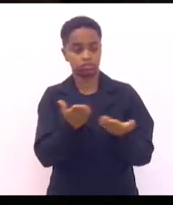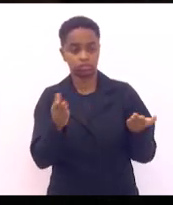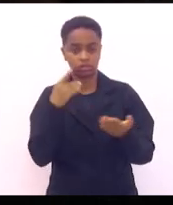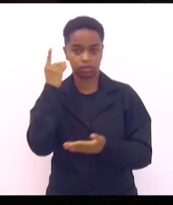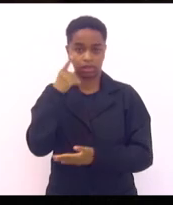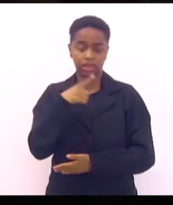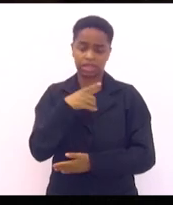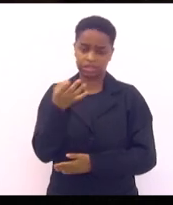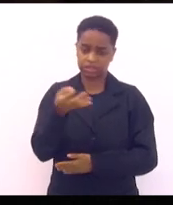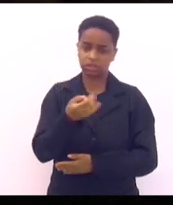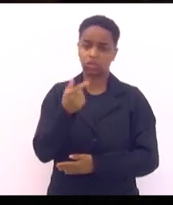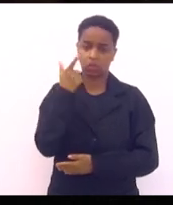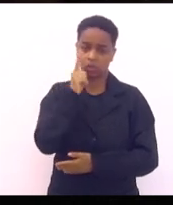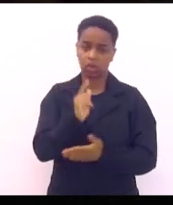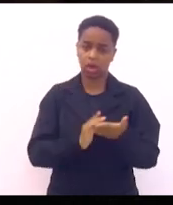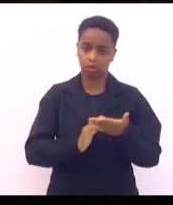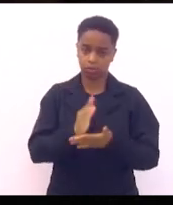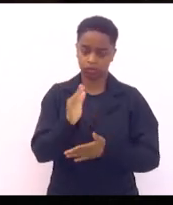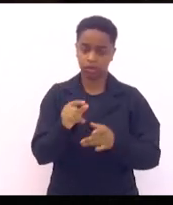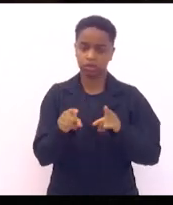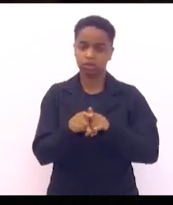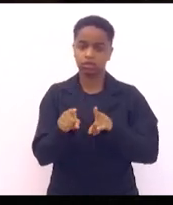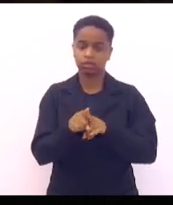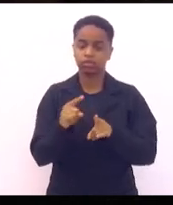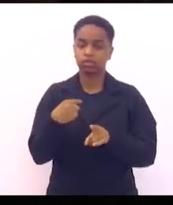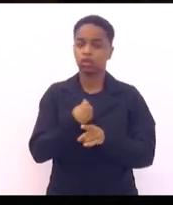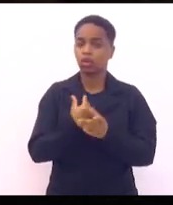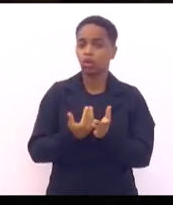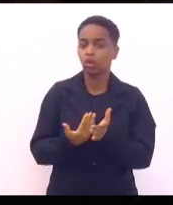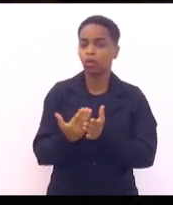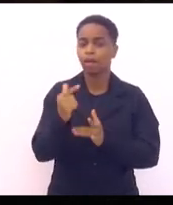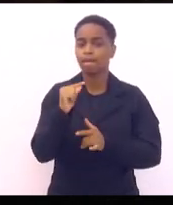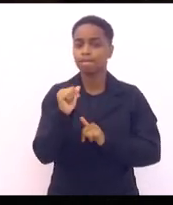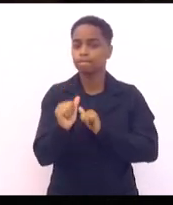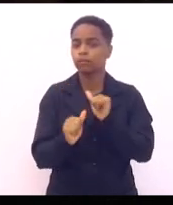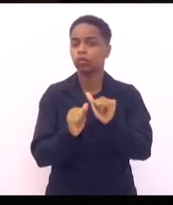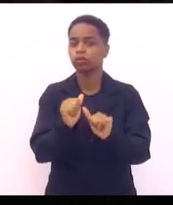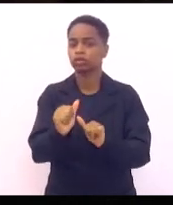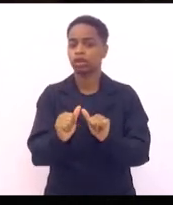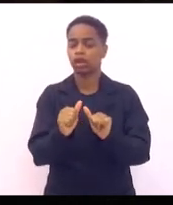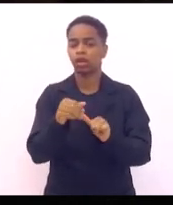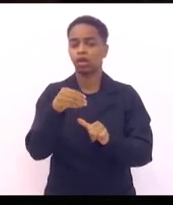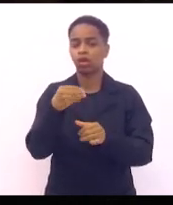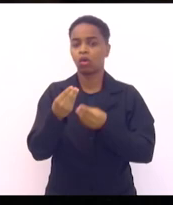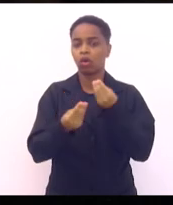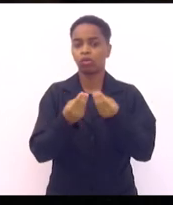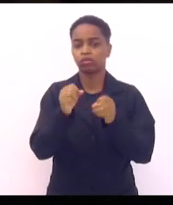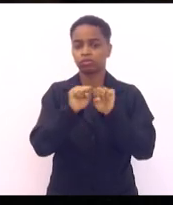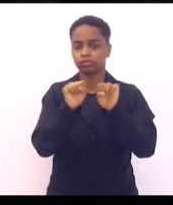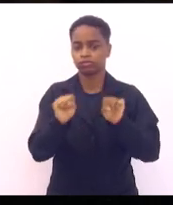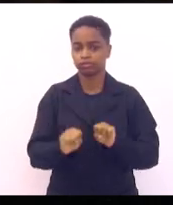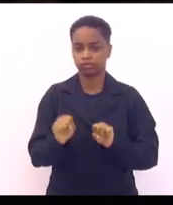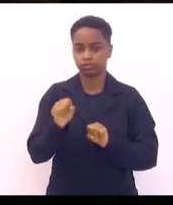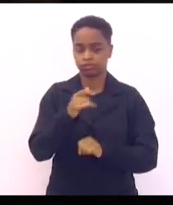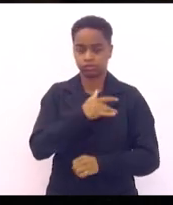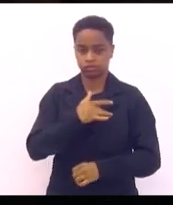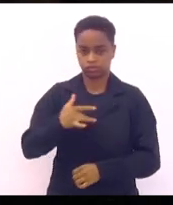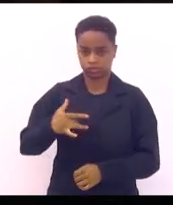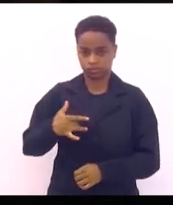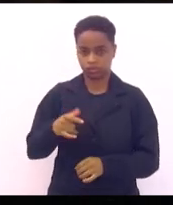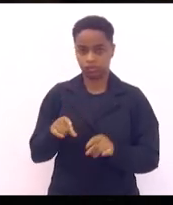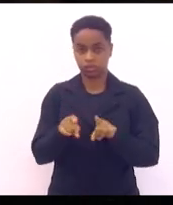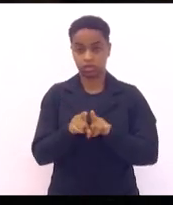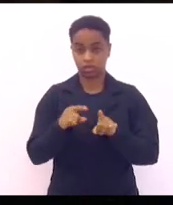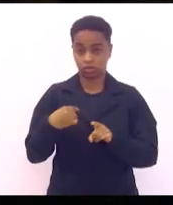certeza que a gente vai conseguir aprovar e a gente começar a mudar um pouco de história do sistema de saúde. E a gente fazendo isso a gente